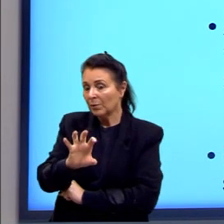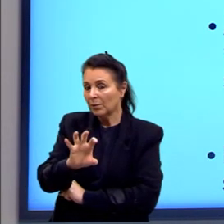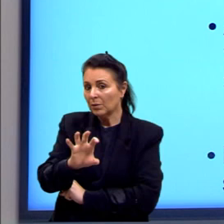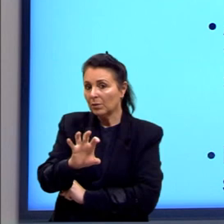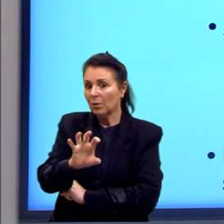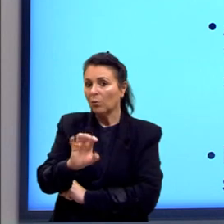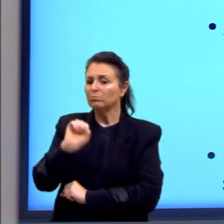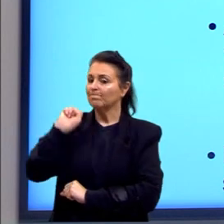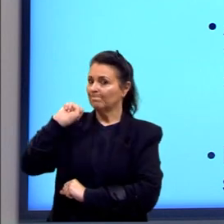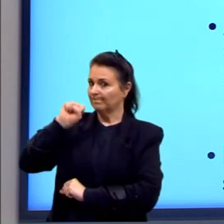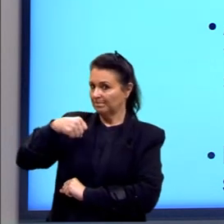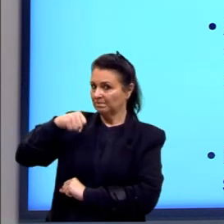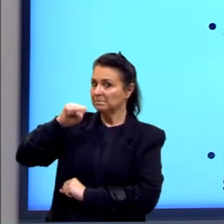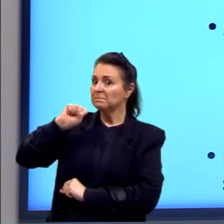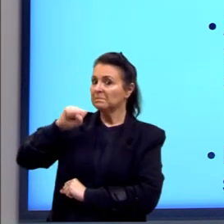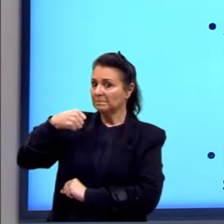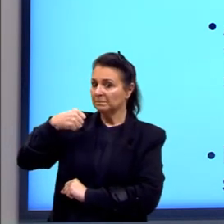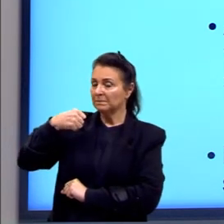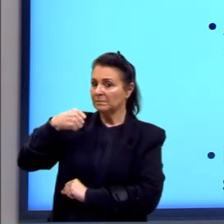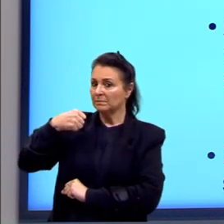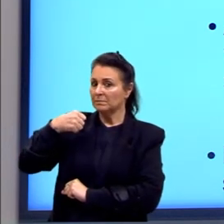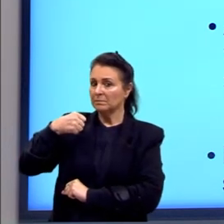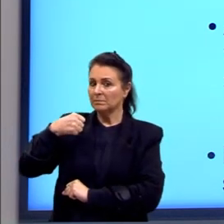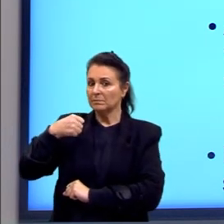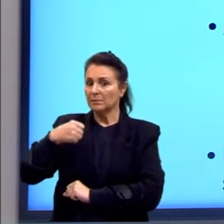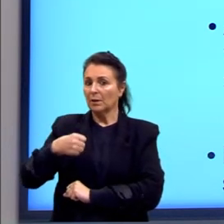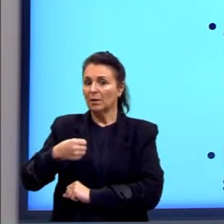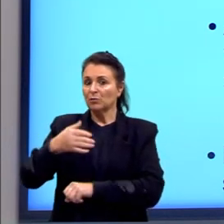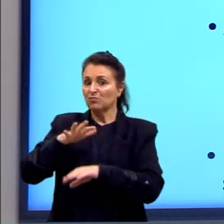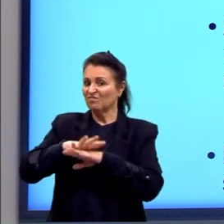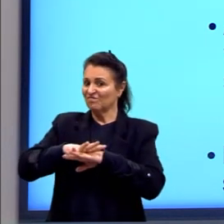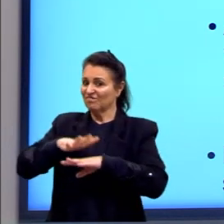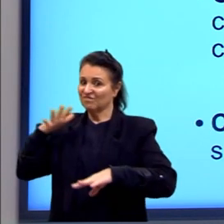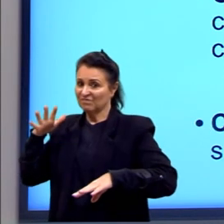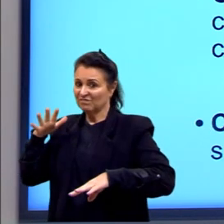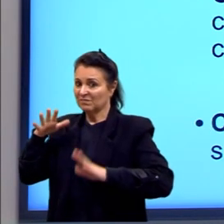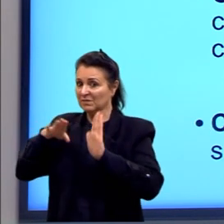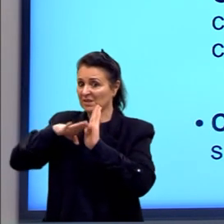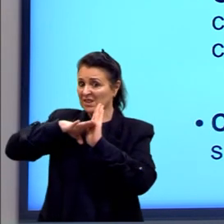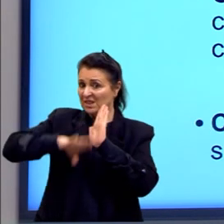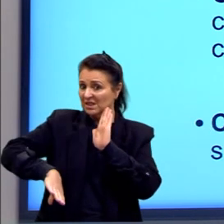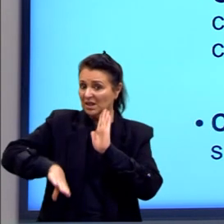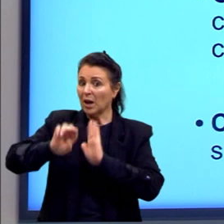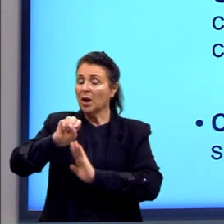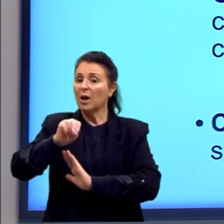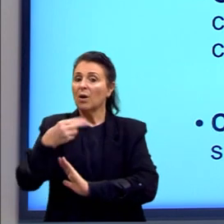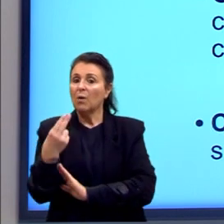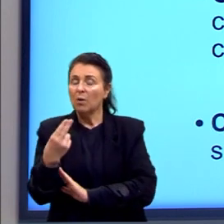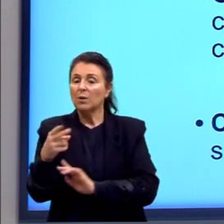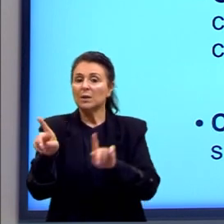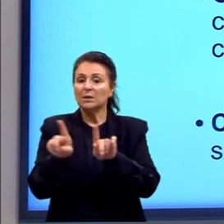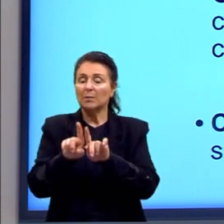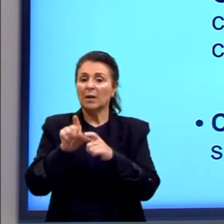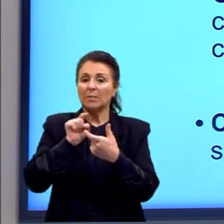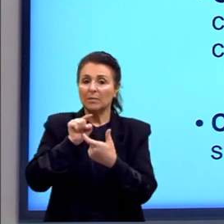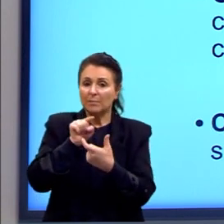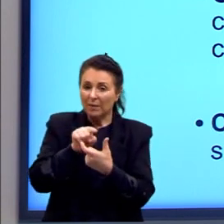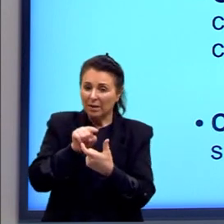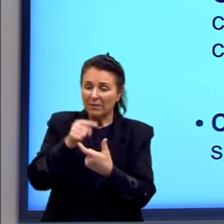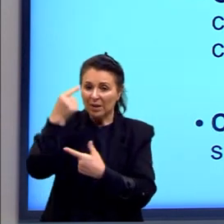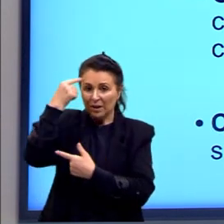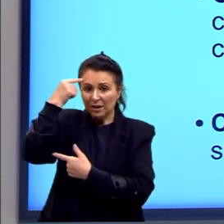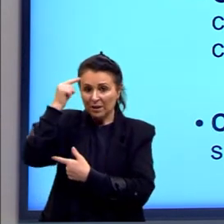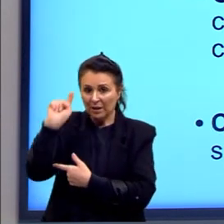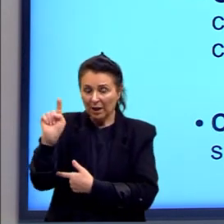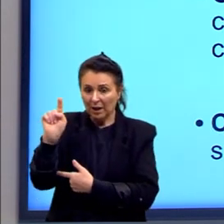afirmação, de exclusão. Ou ainda, palavras que vão dar ideia